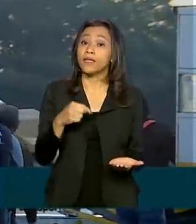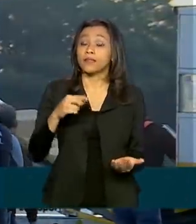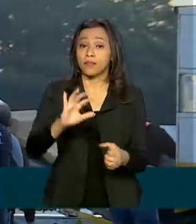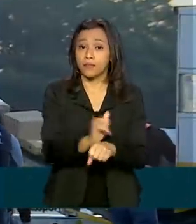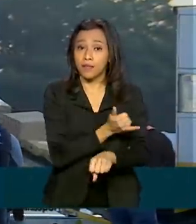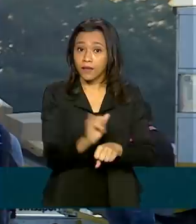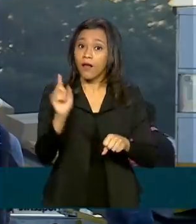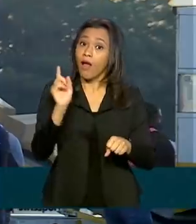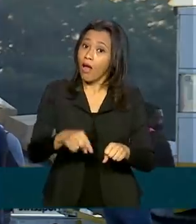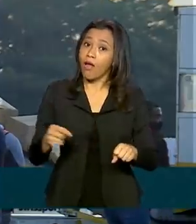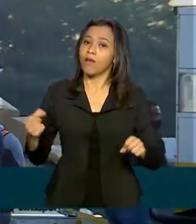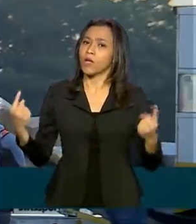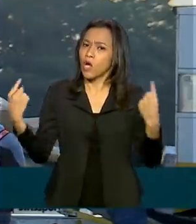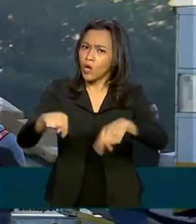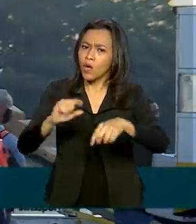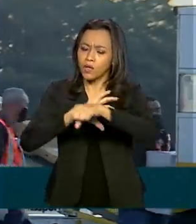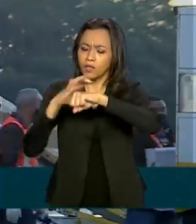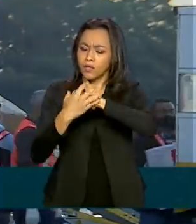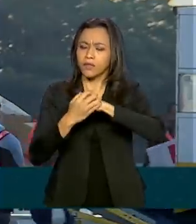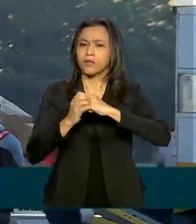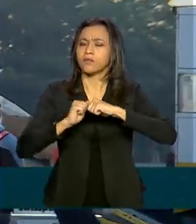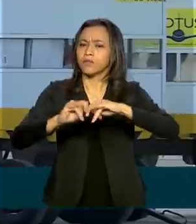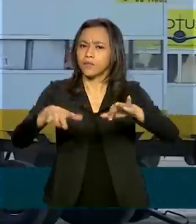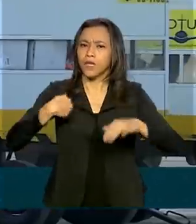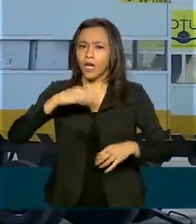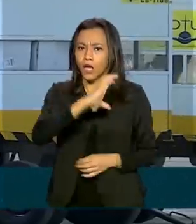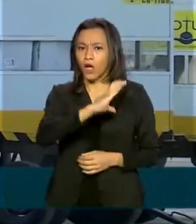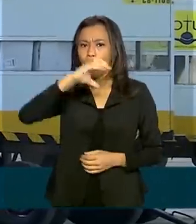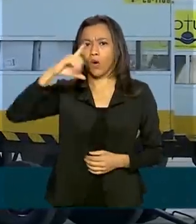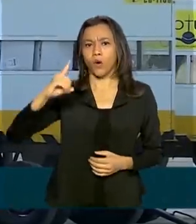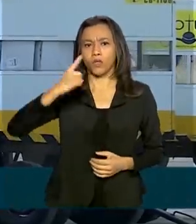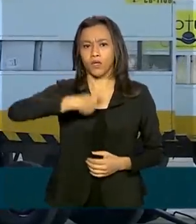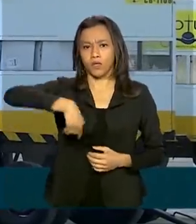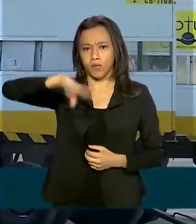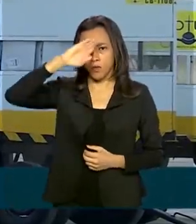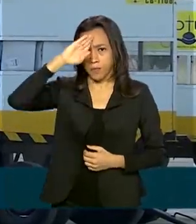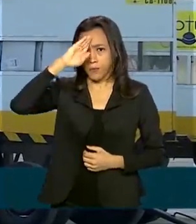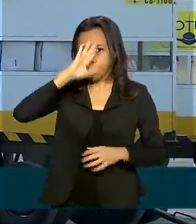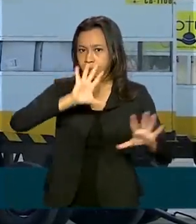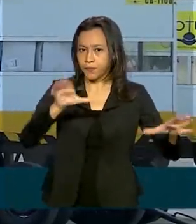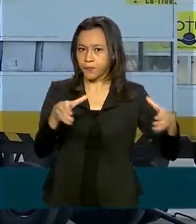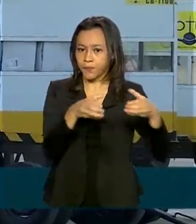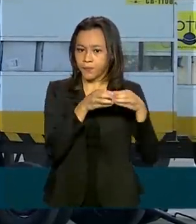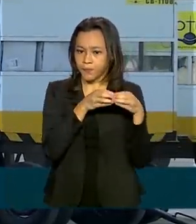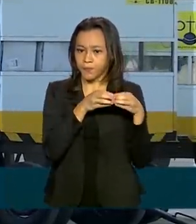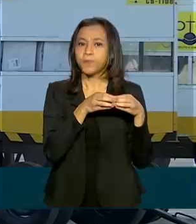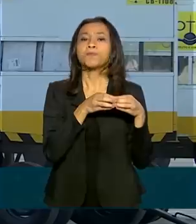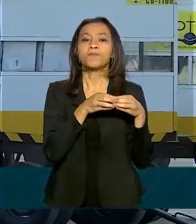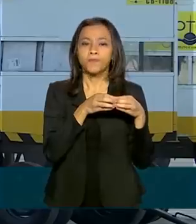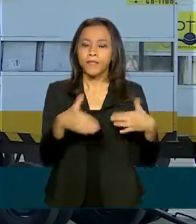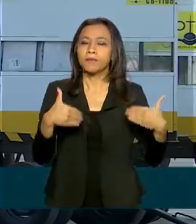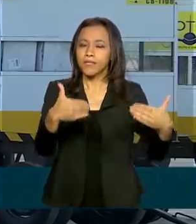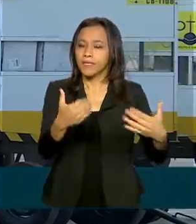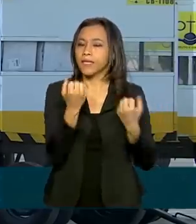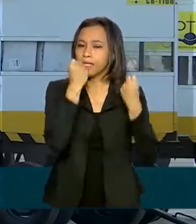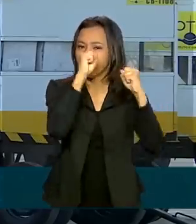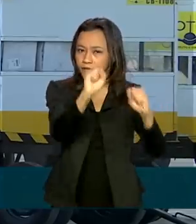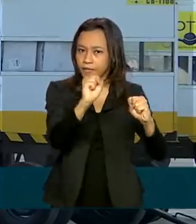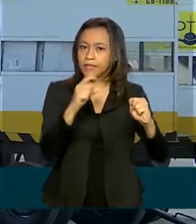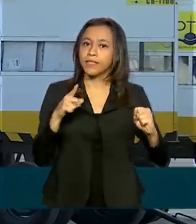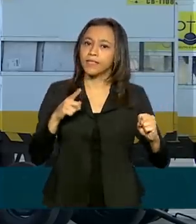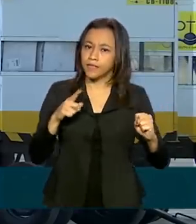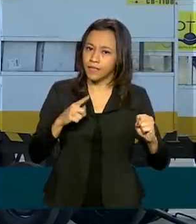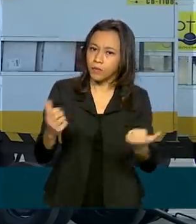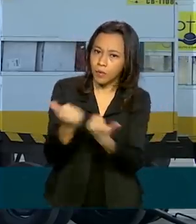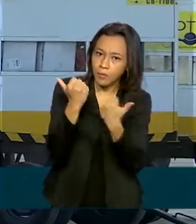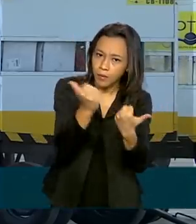Operação Covid-19, que é coordenada pelas Forças Armadas e envolve, que é coordenada pelo Ministério da Defesa e envolve as